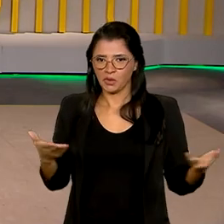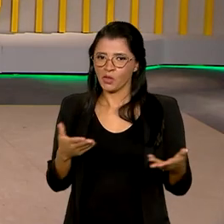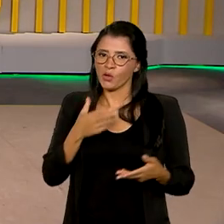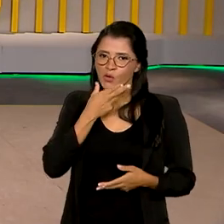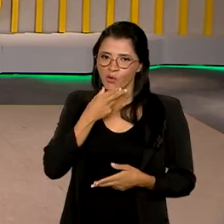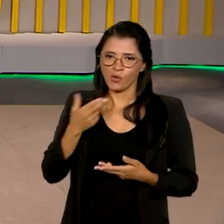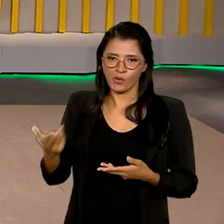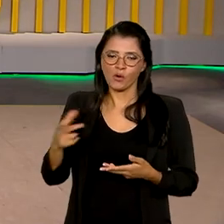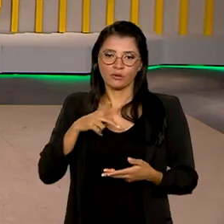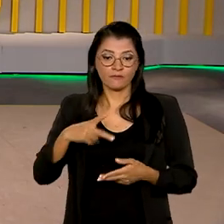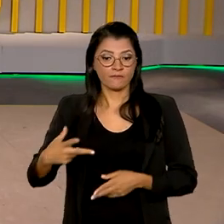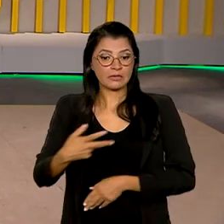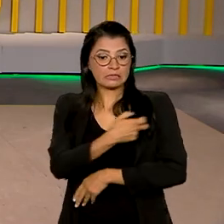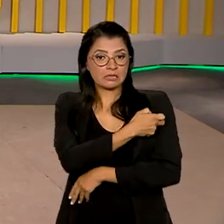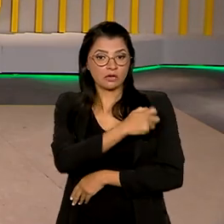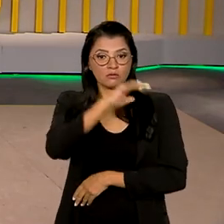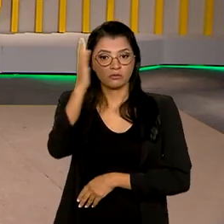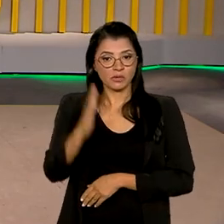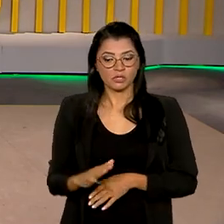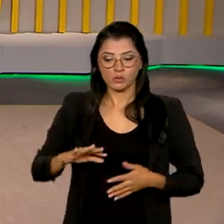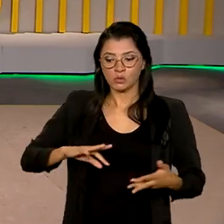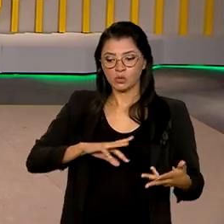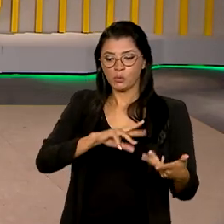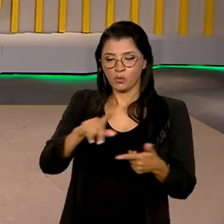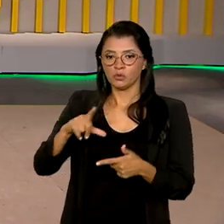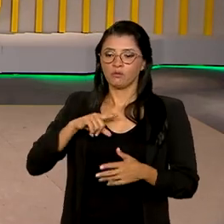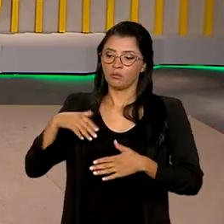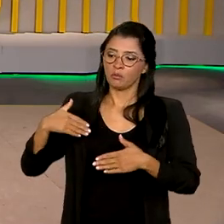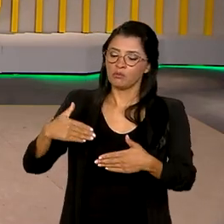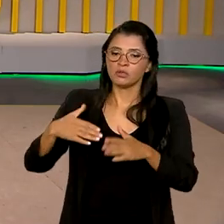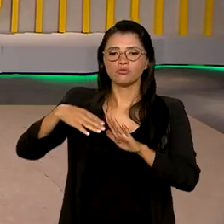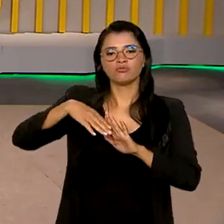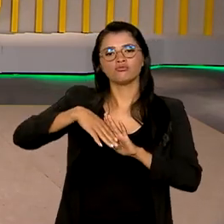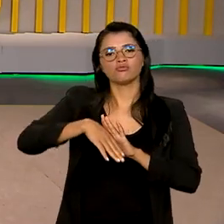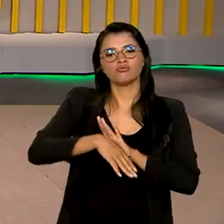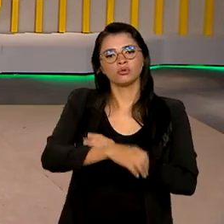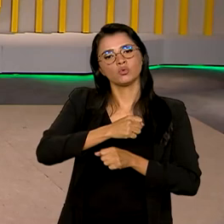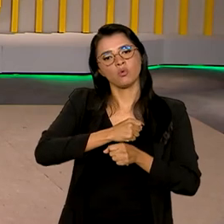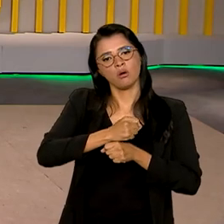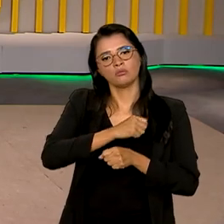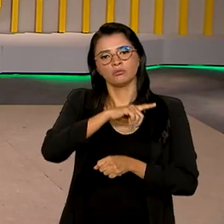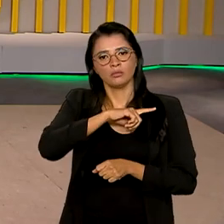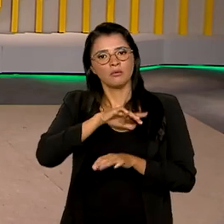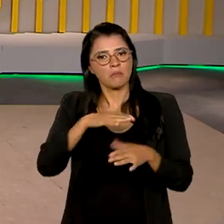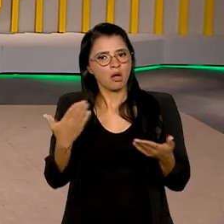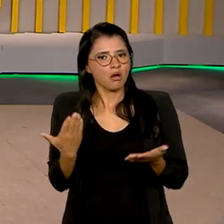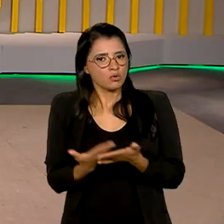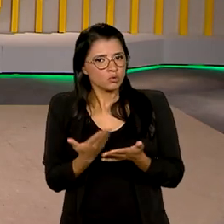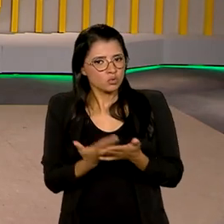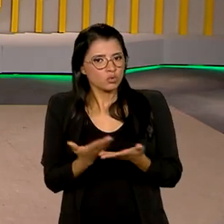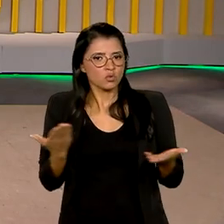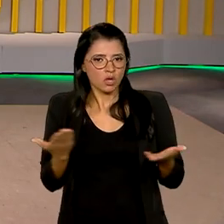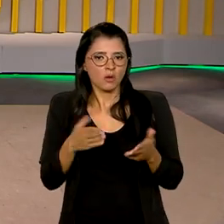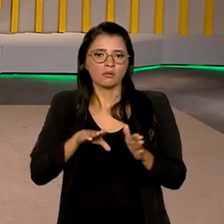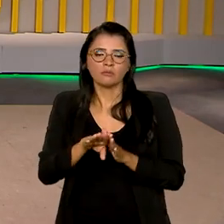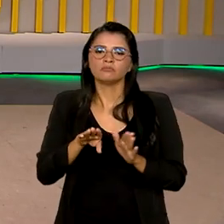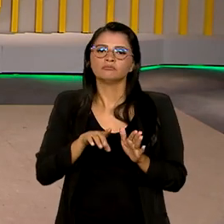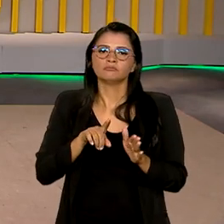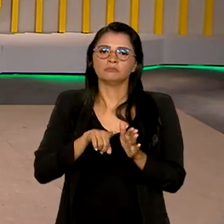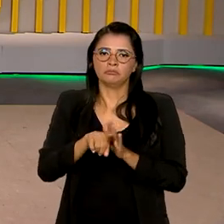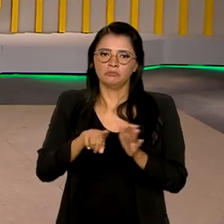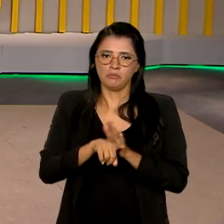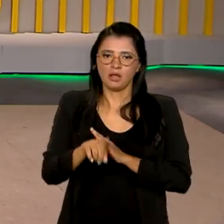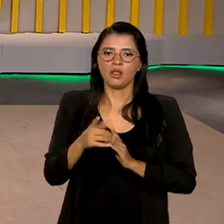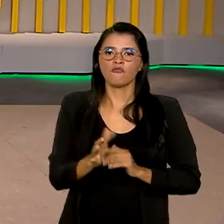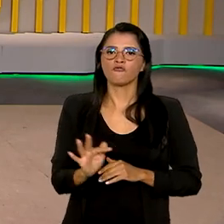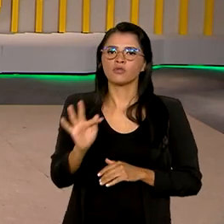A cobertura vacinal no Brasil e no mundo passou por um processo de queda nos últimos anos. Mas um estudo publicado pela Fundação Oswaldo